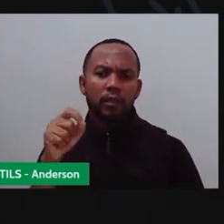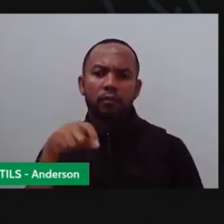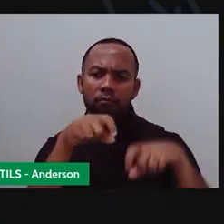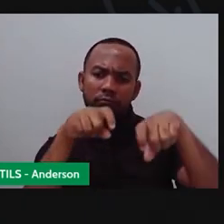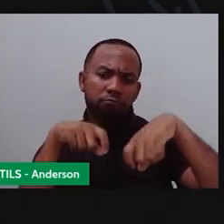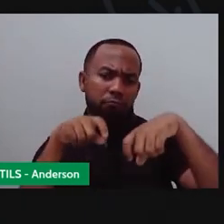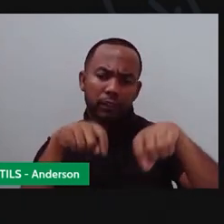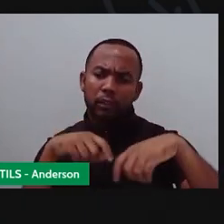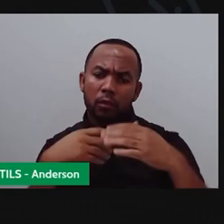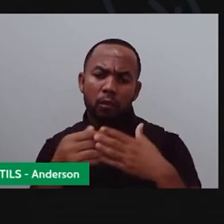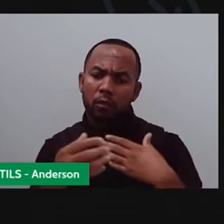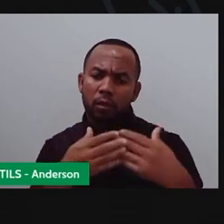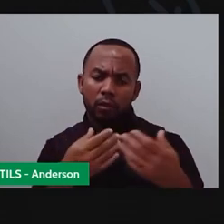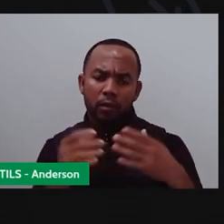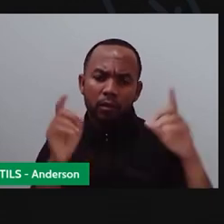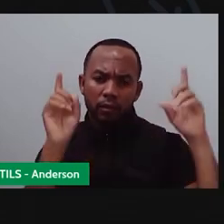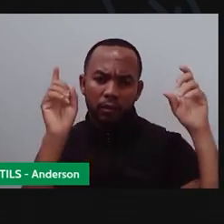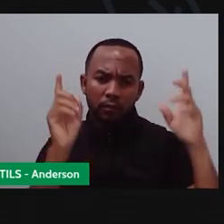coloco, ó.